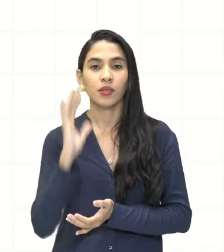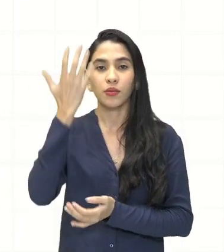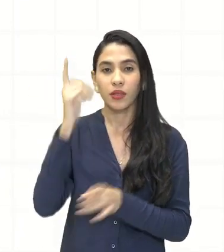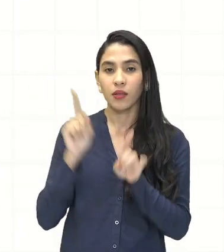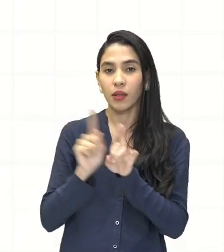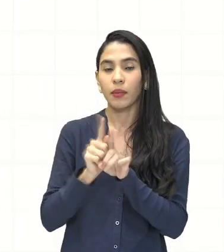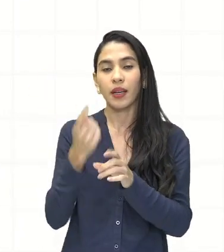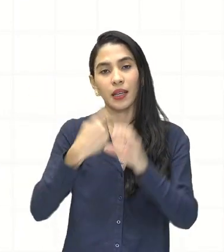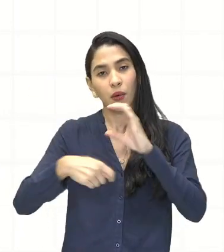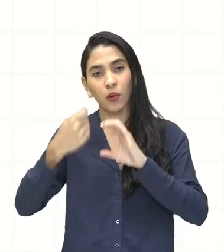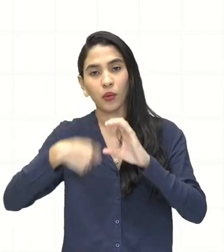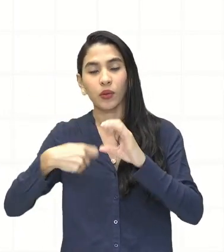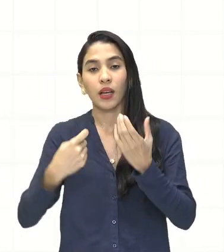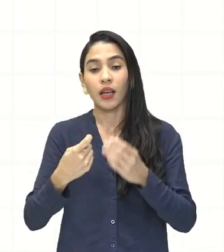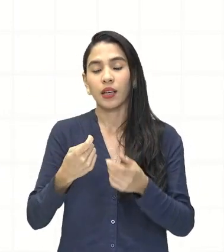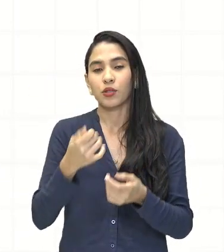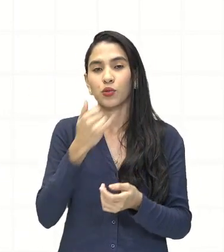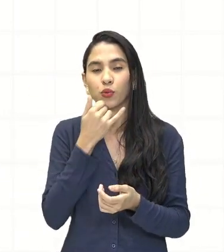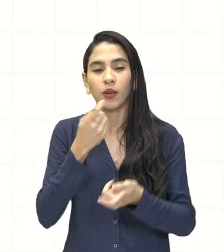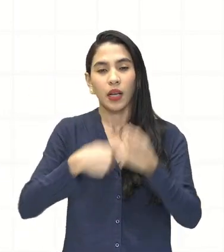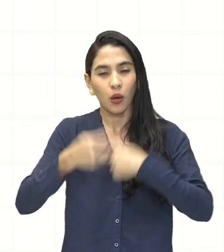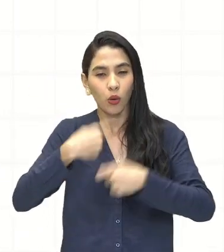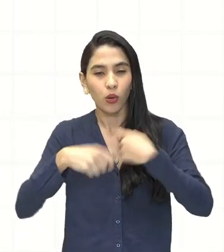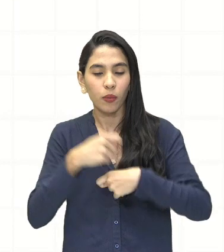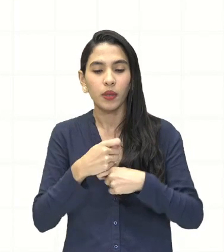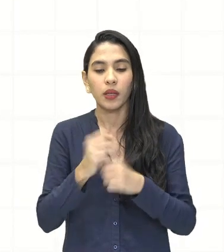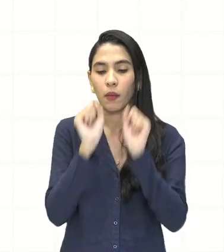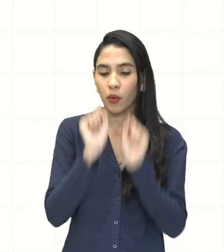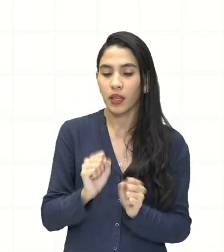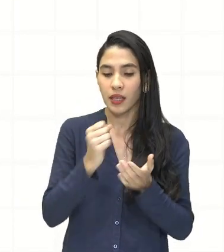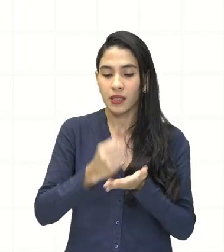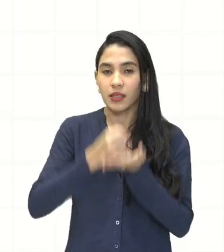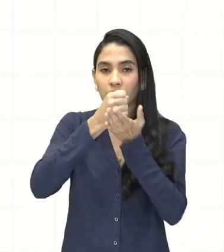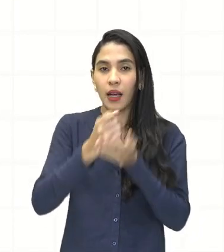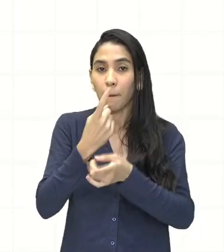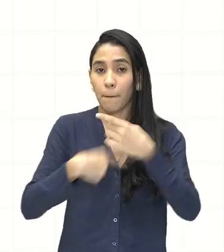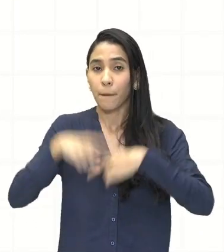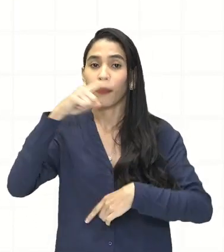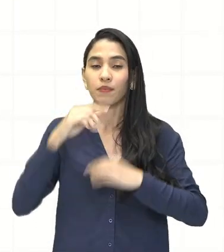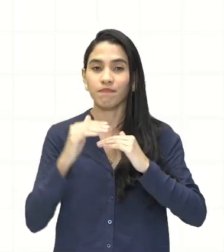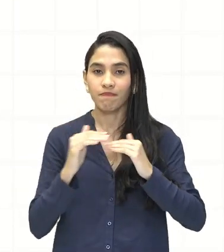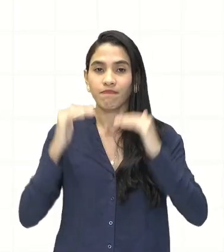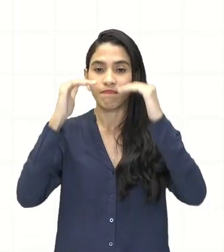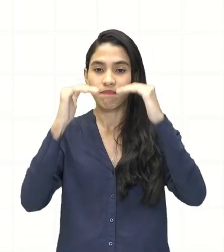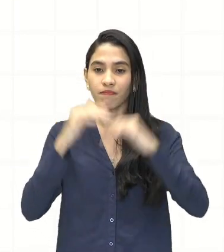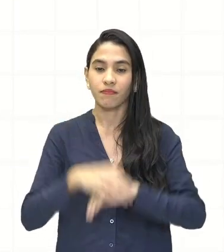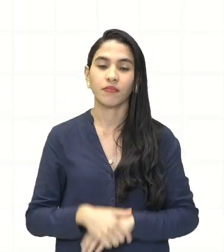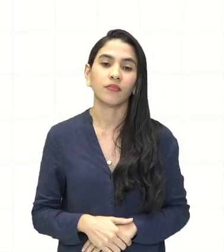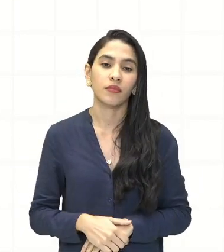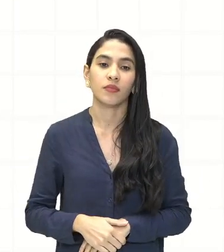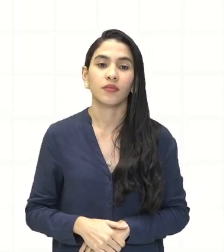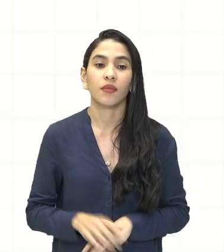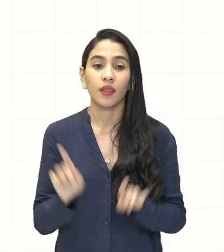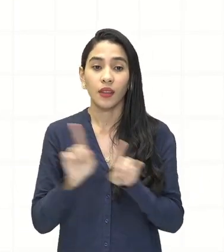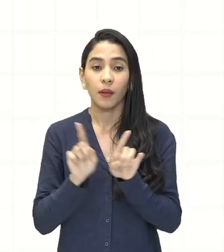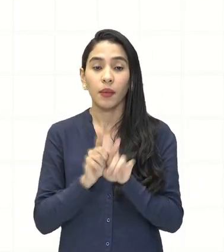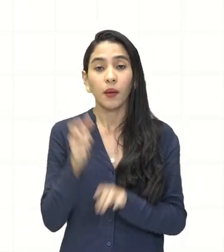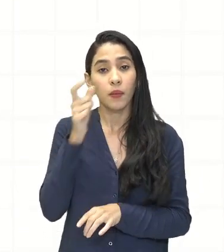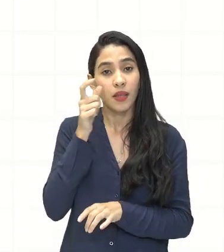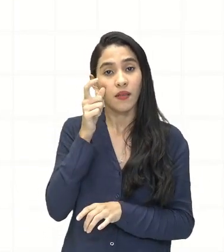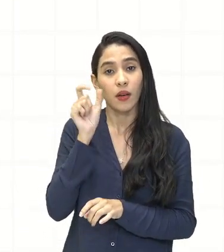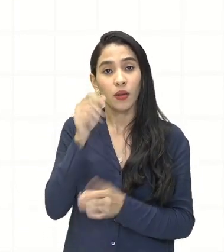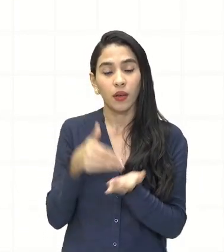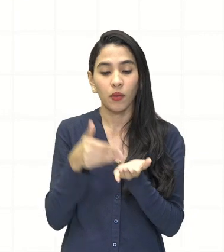de economia que pudesse ali favorecer o seu crescimento. E vamos observar justamente o